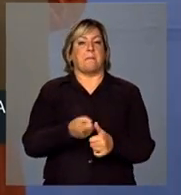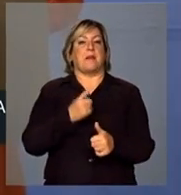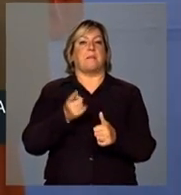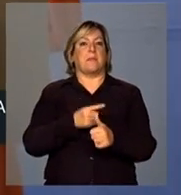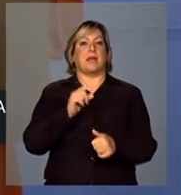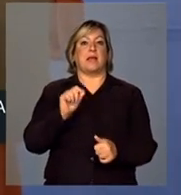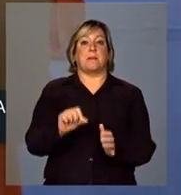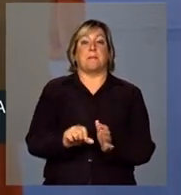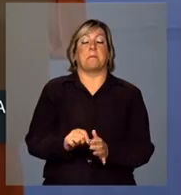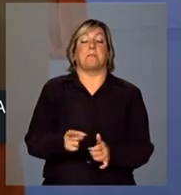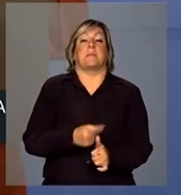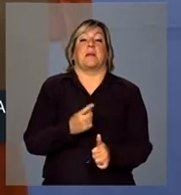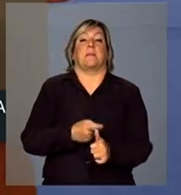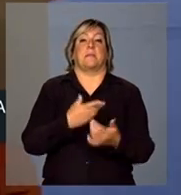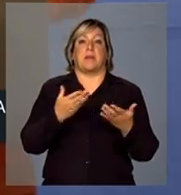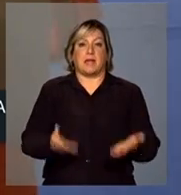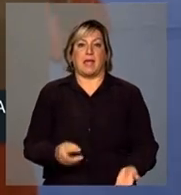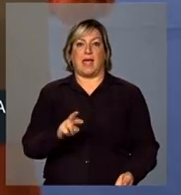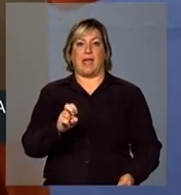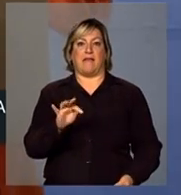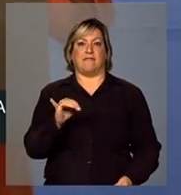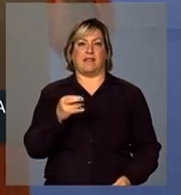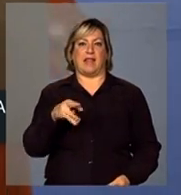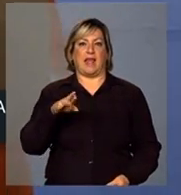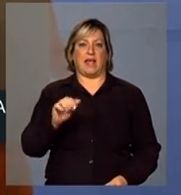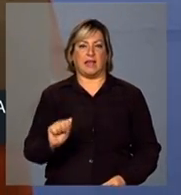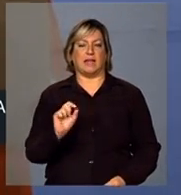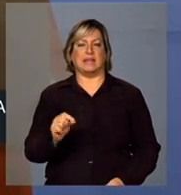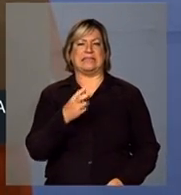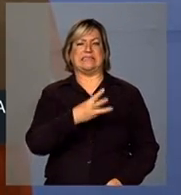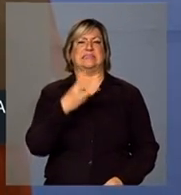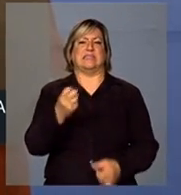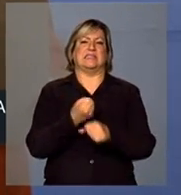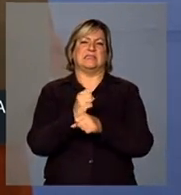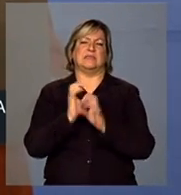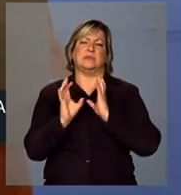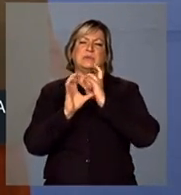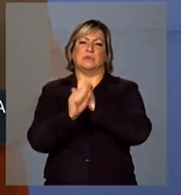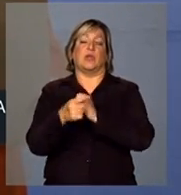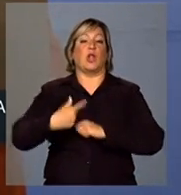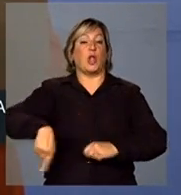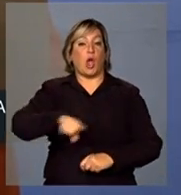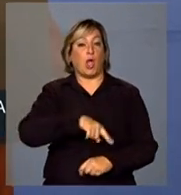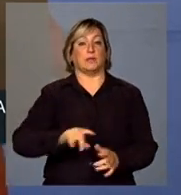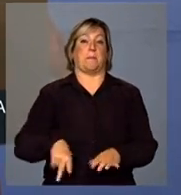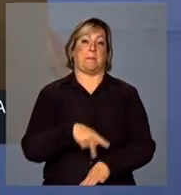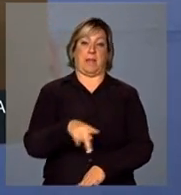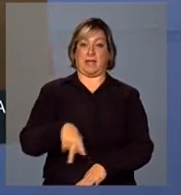refinaria em 33 anos no nosso país.